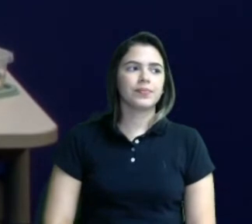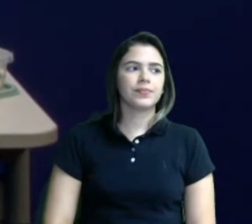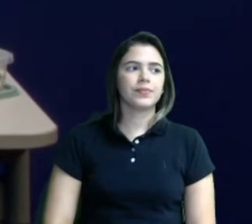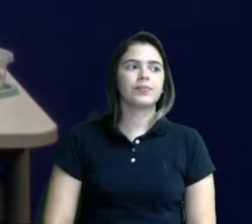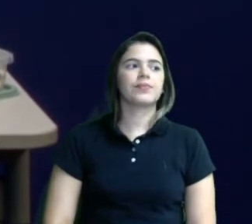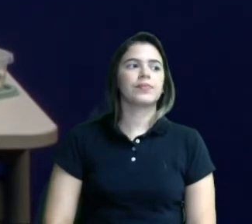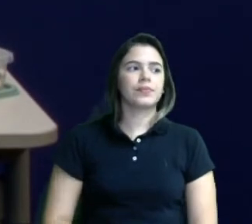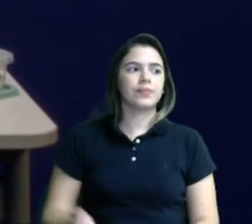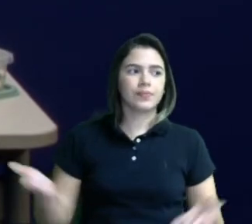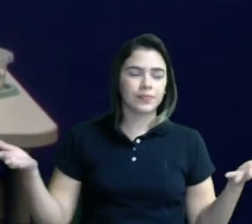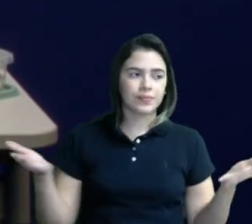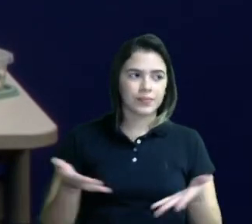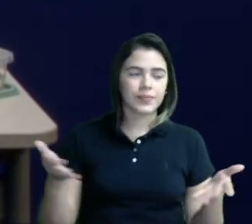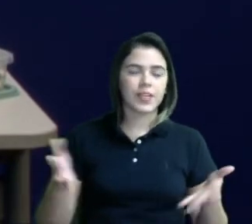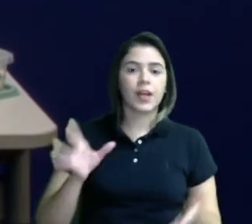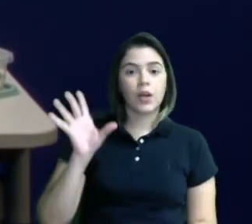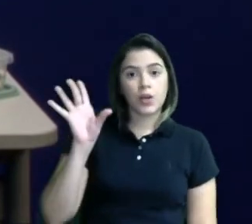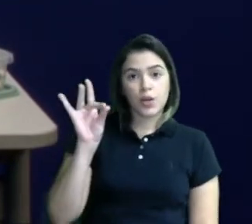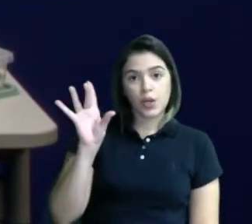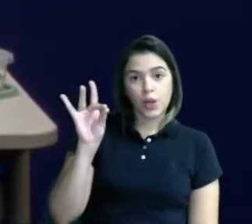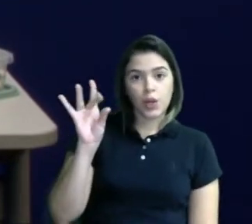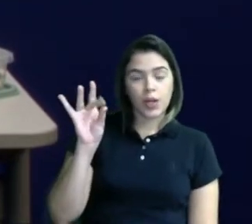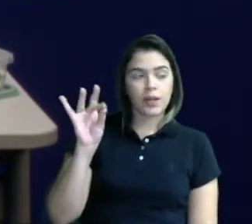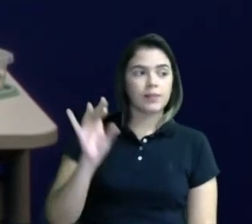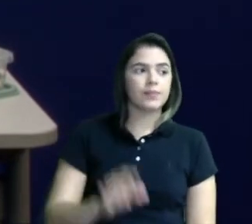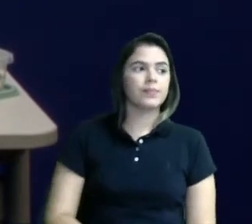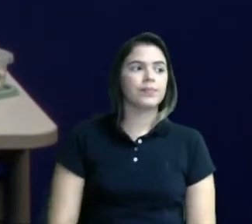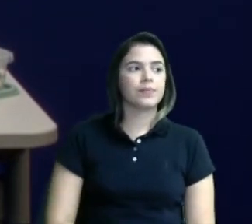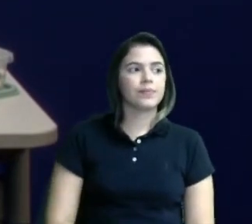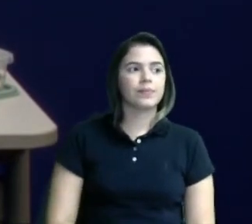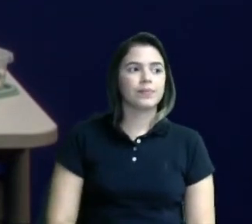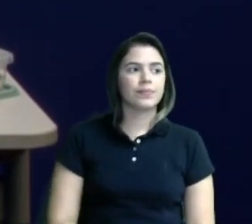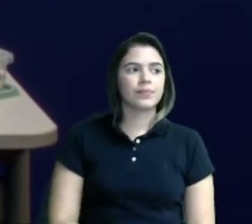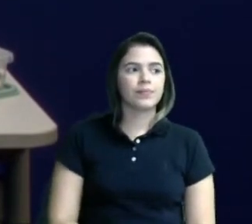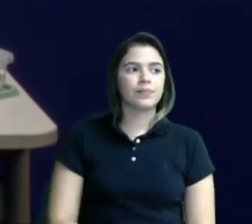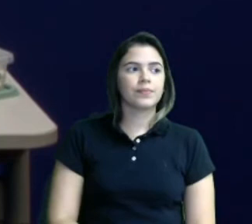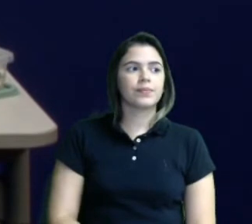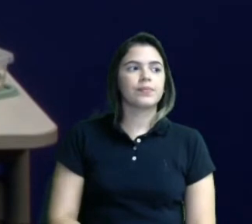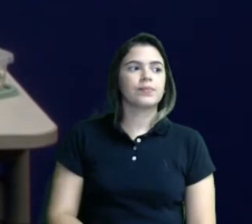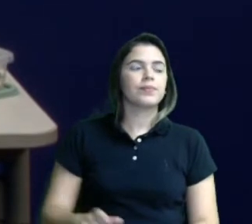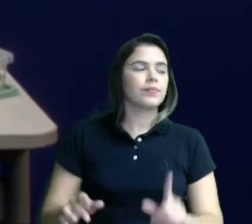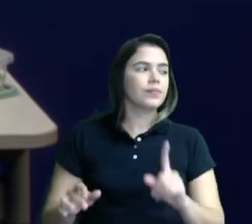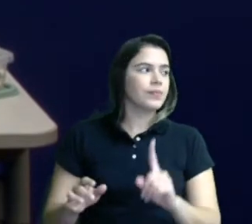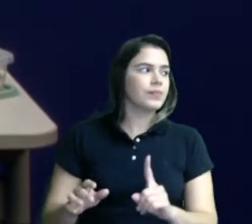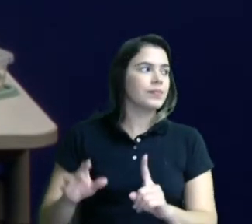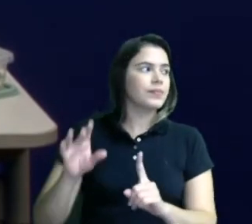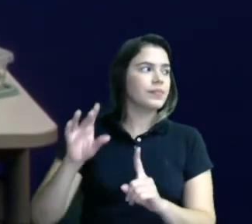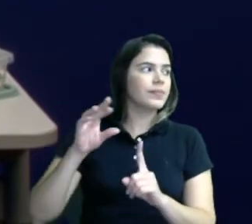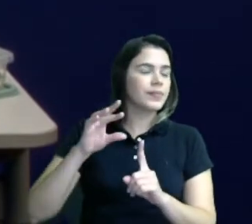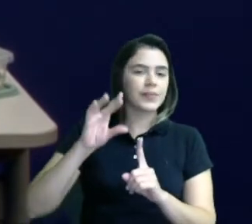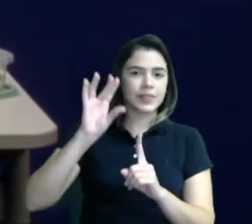Aí, nisso, nós vamos começar a colar. Vamos passar a cola no palito de picolé.